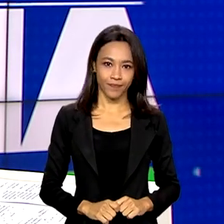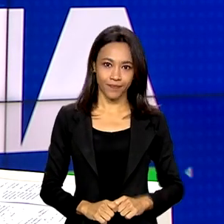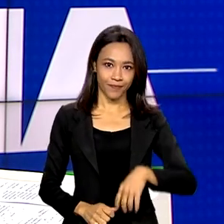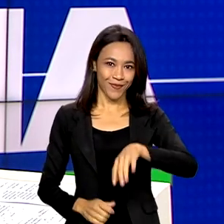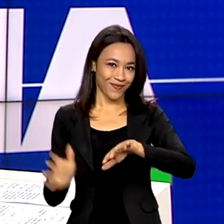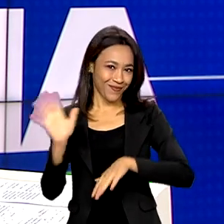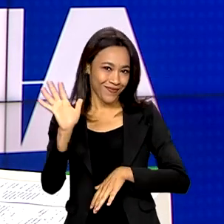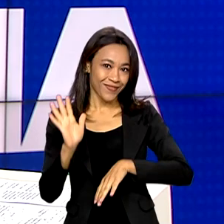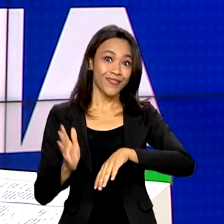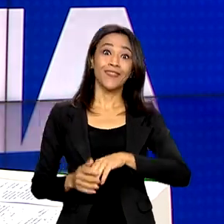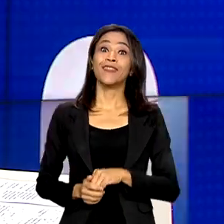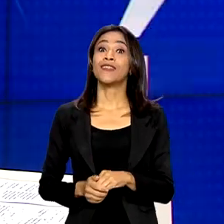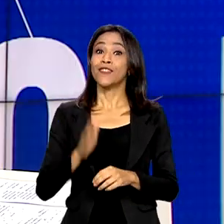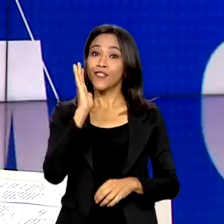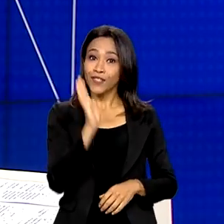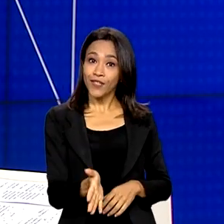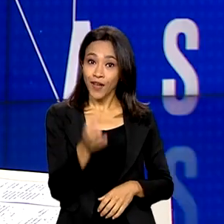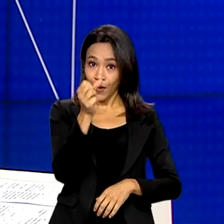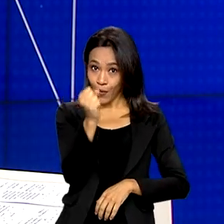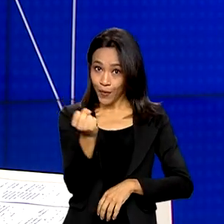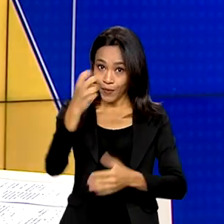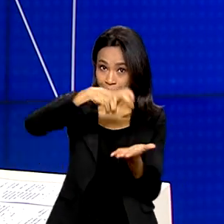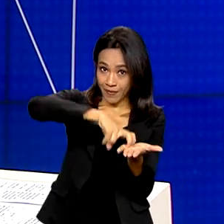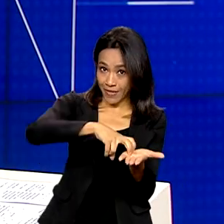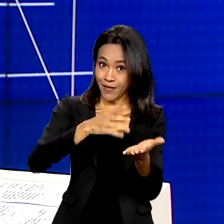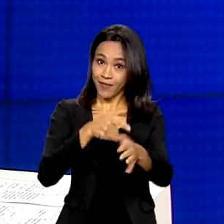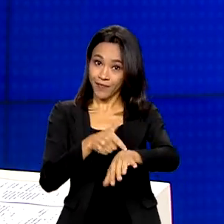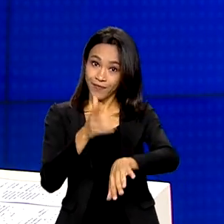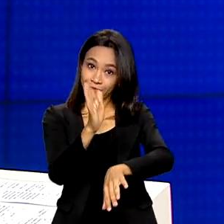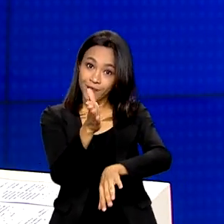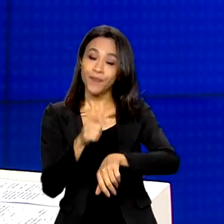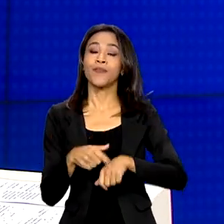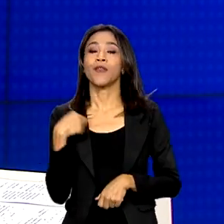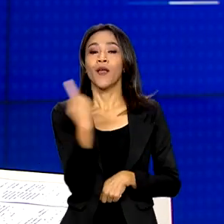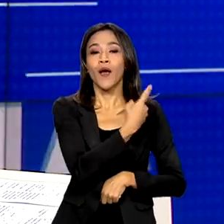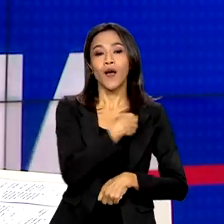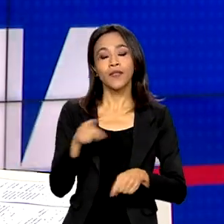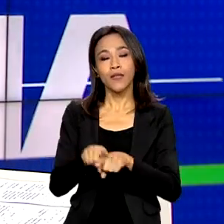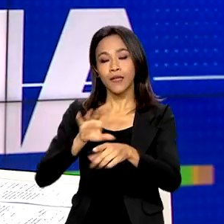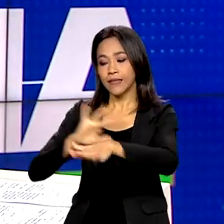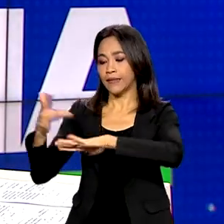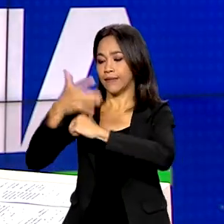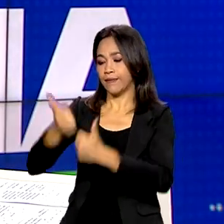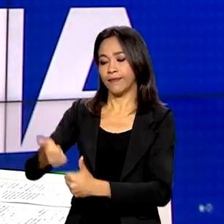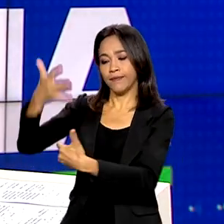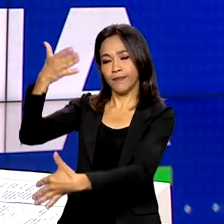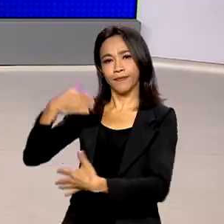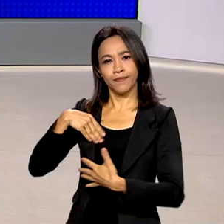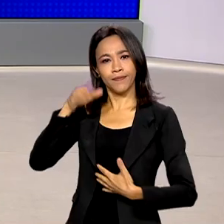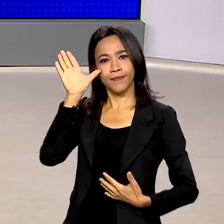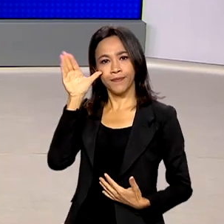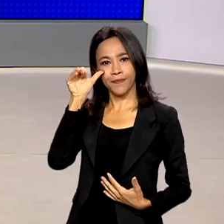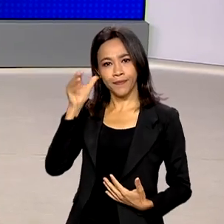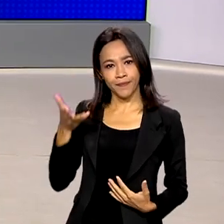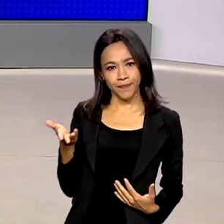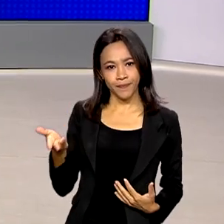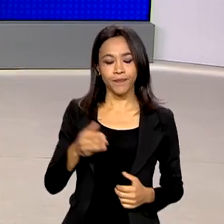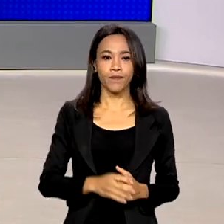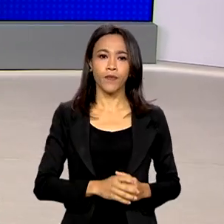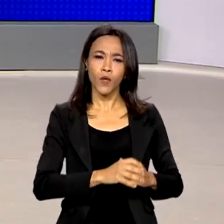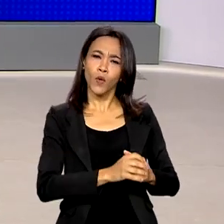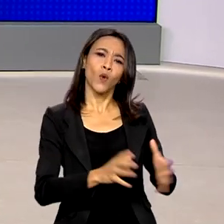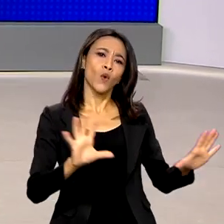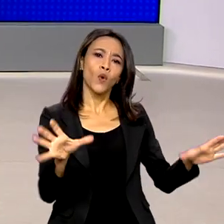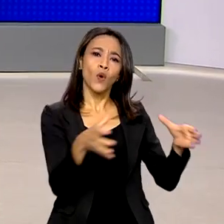Olá, bom dia. São 8 da manhã. Estamos ao vivo também pelas redes sociais. A seleção